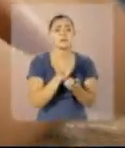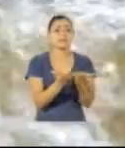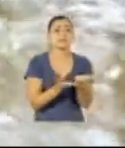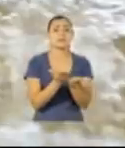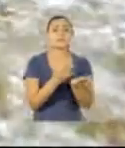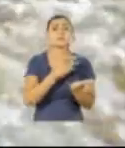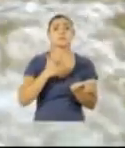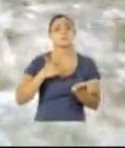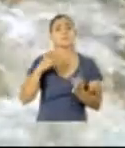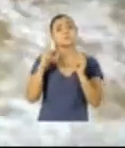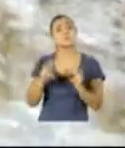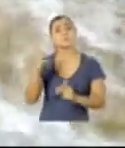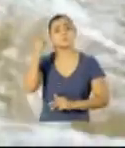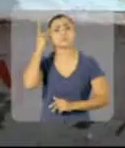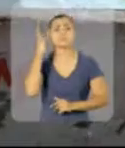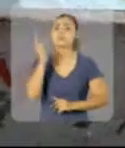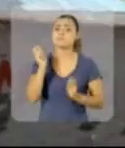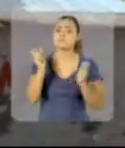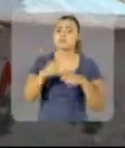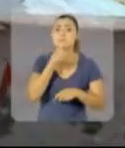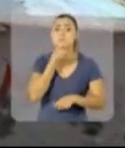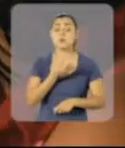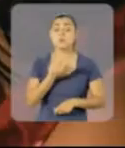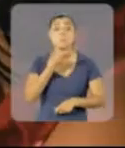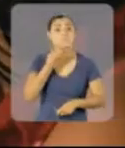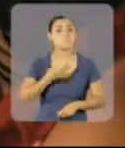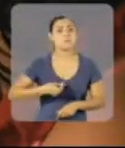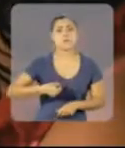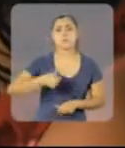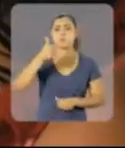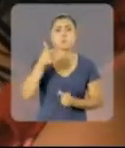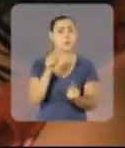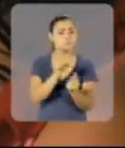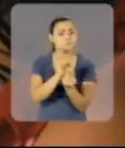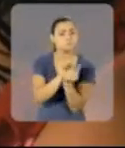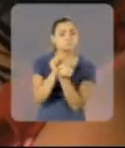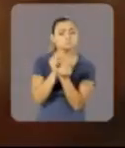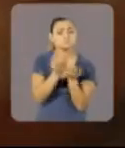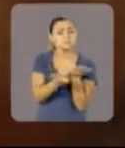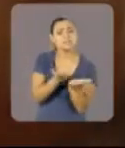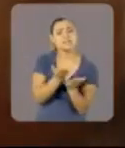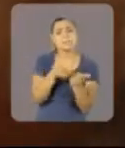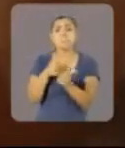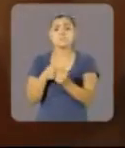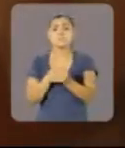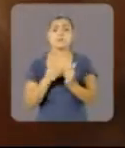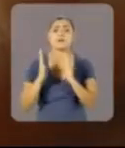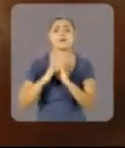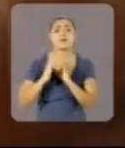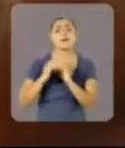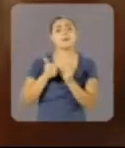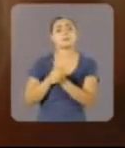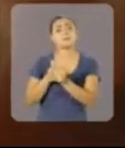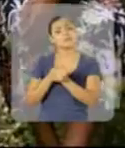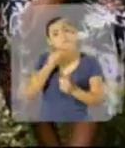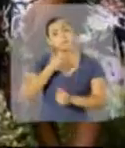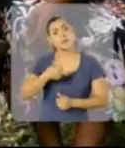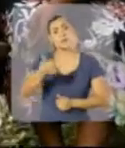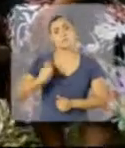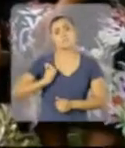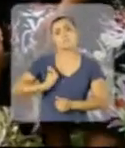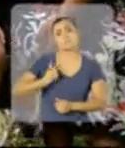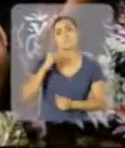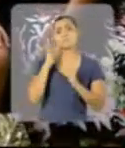casa, assim como eu tive em São Paulo. Eu não era o melhor eu tratar da minha filha perto de mim, da minha casa.